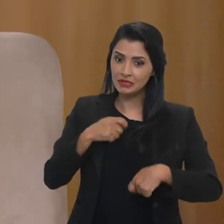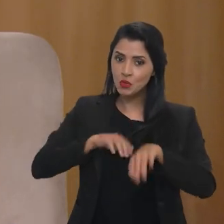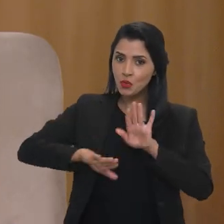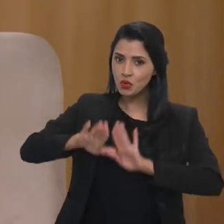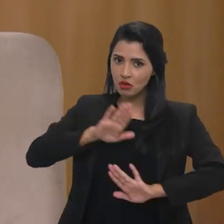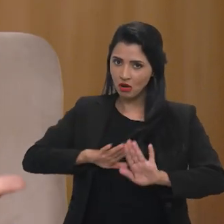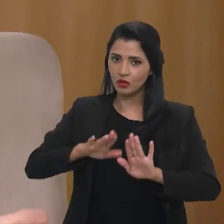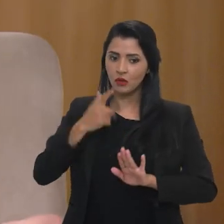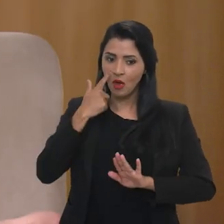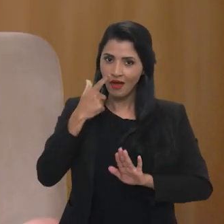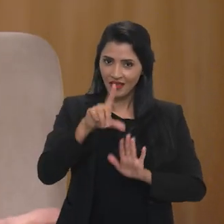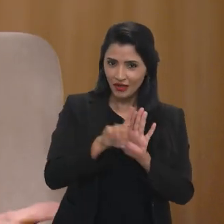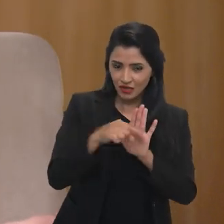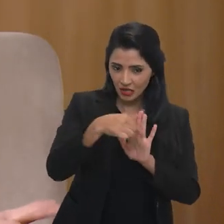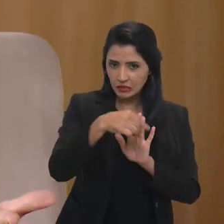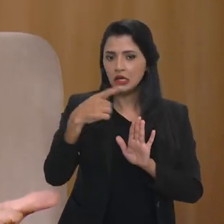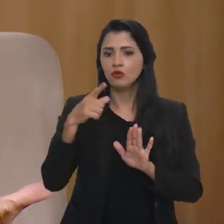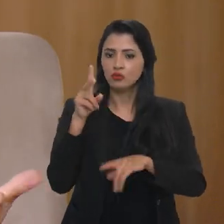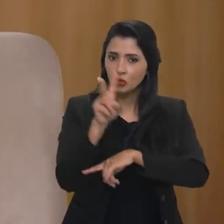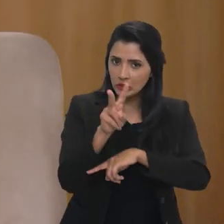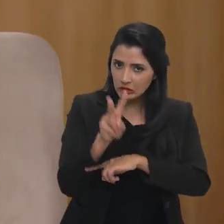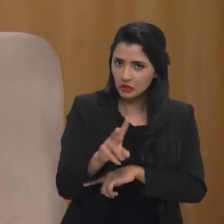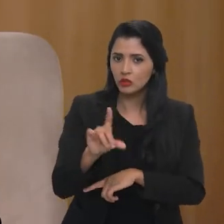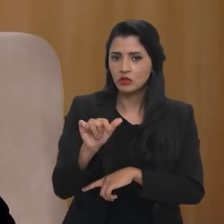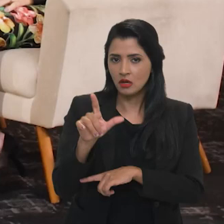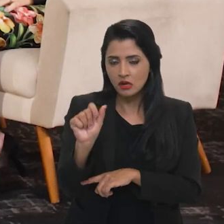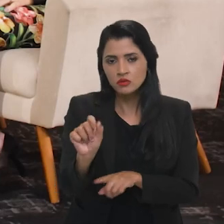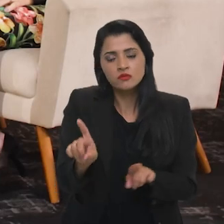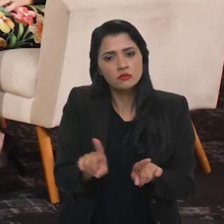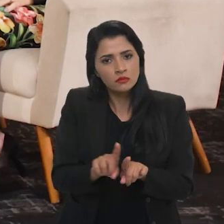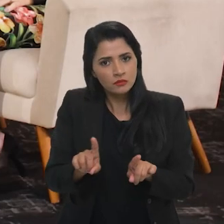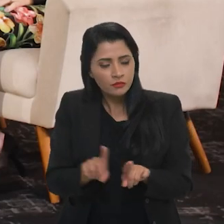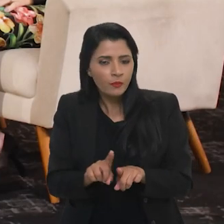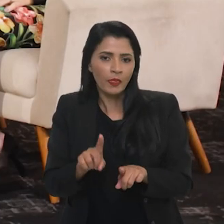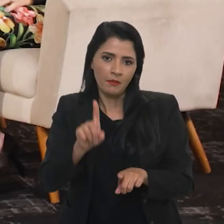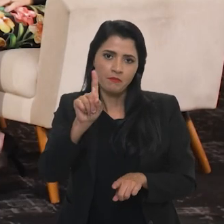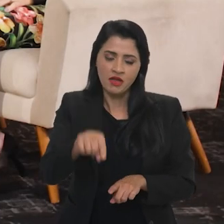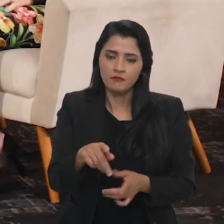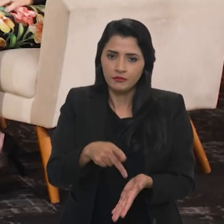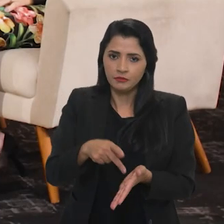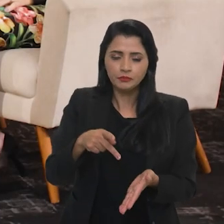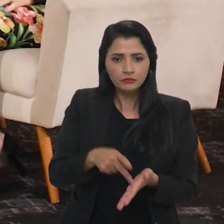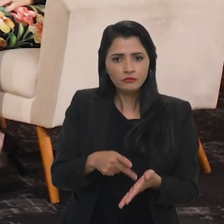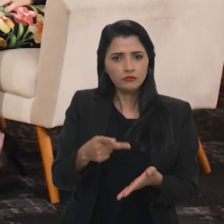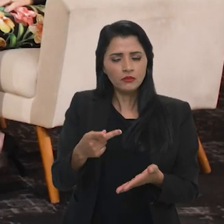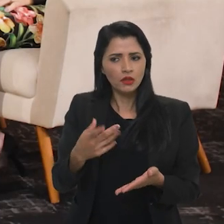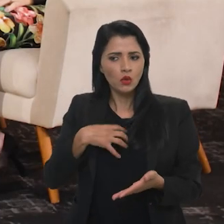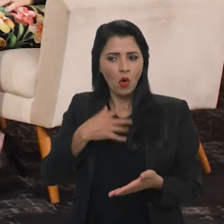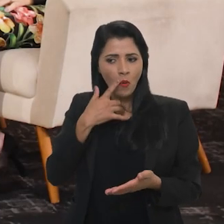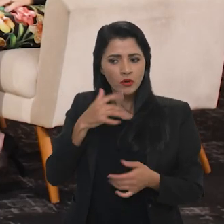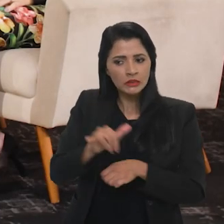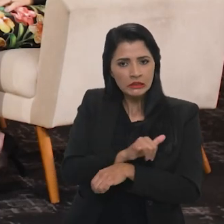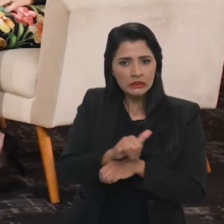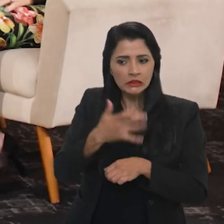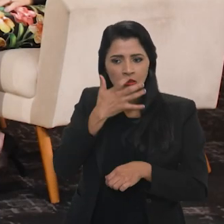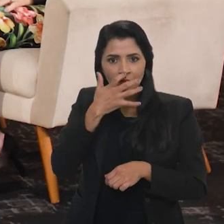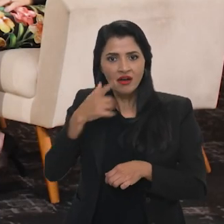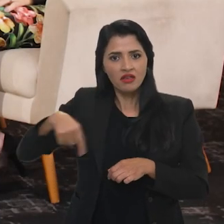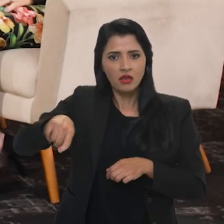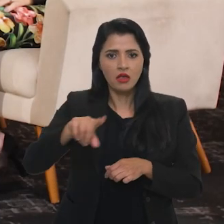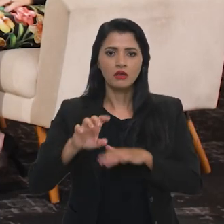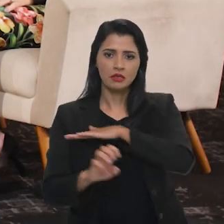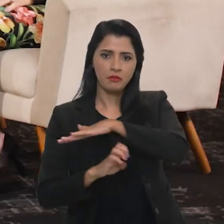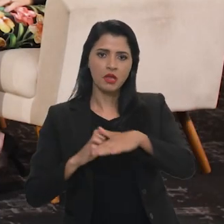que ter em toda a legislação de produção de dados e também no enforcement, na verdade, de agir para que eles